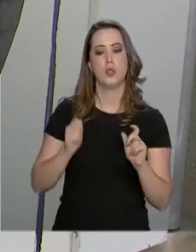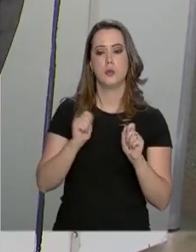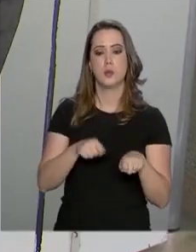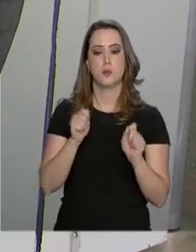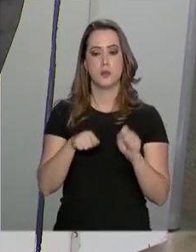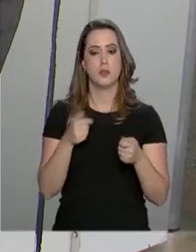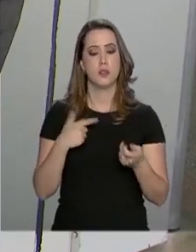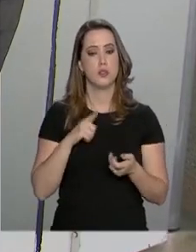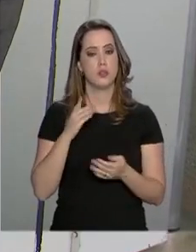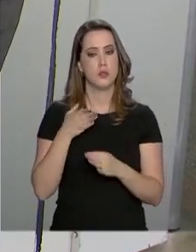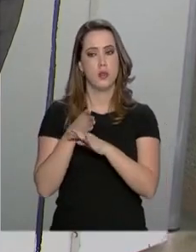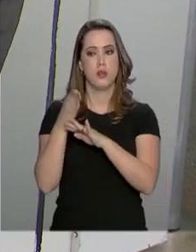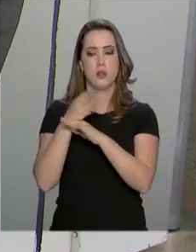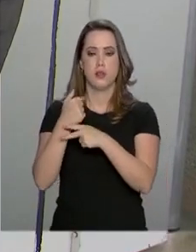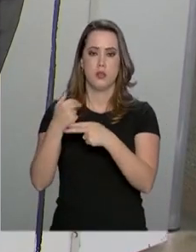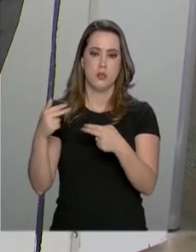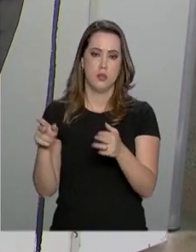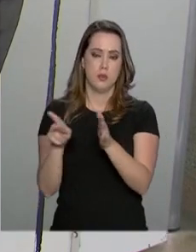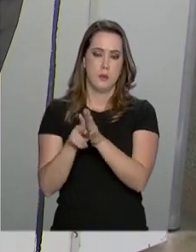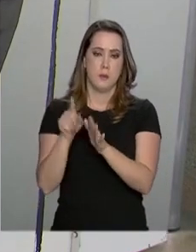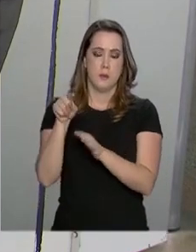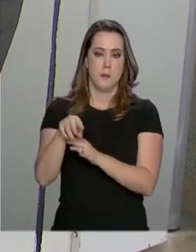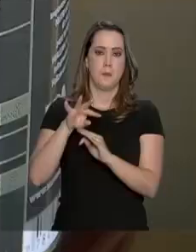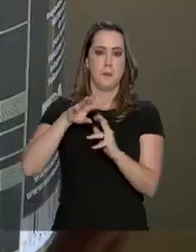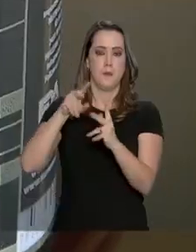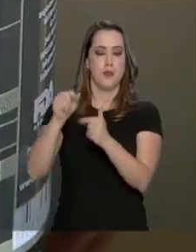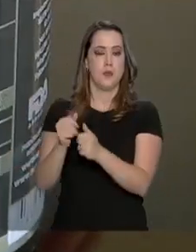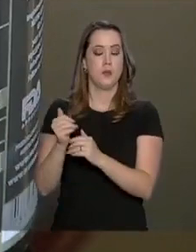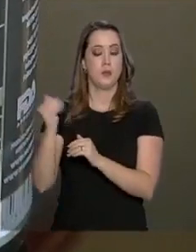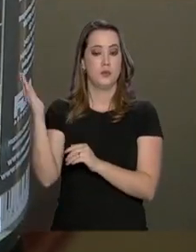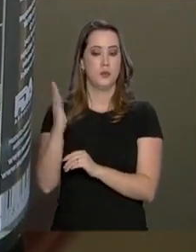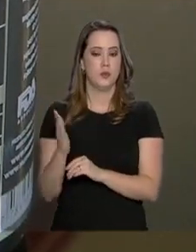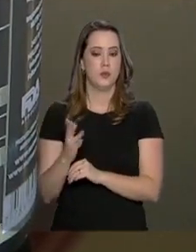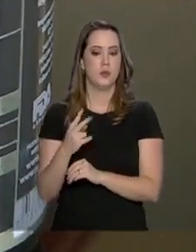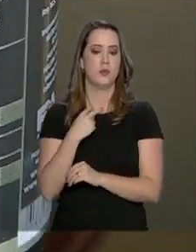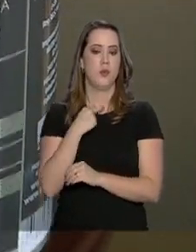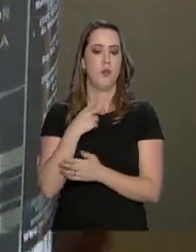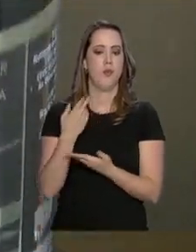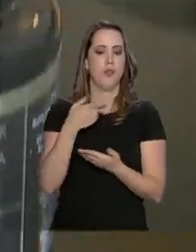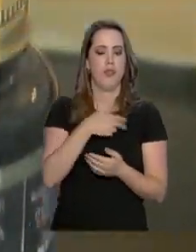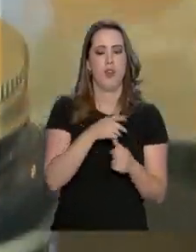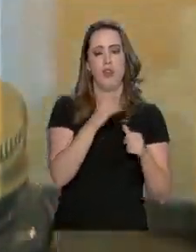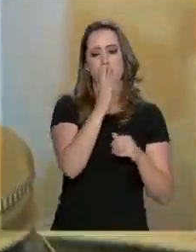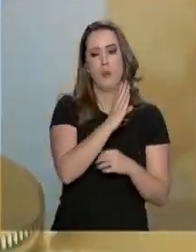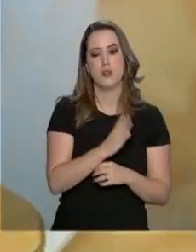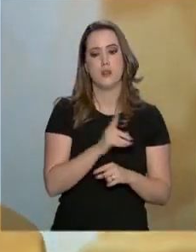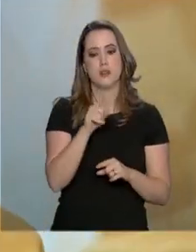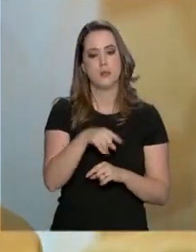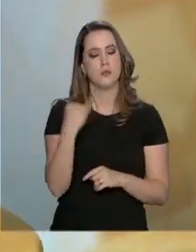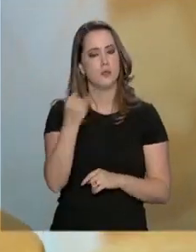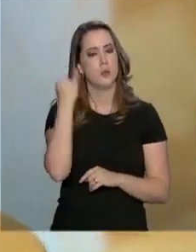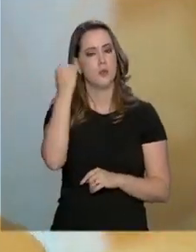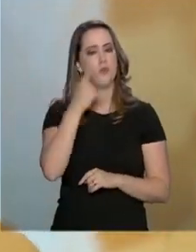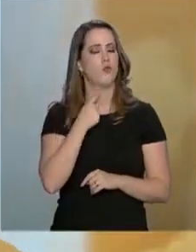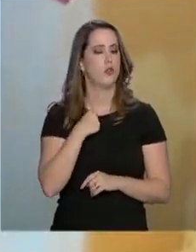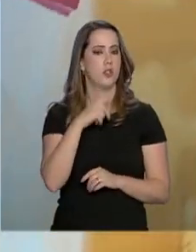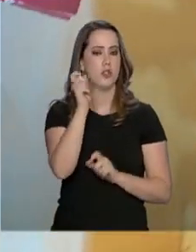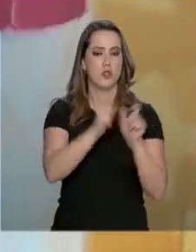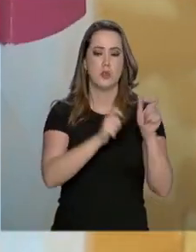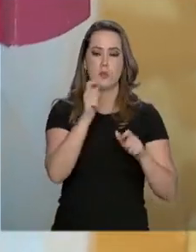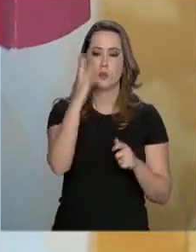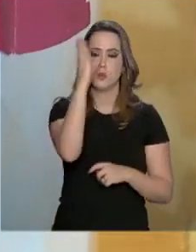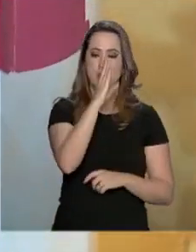possibilidade de ter acesso a produtos internacionais não disponíveis no Brasil é um grande desejo dos